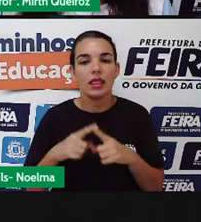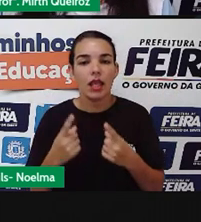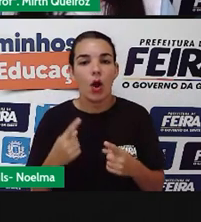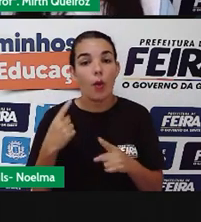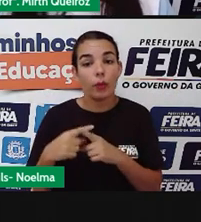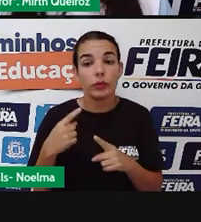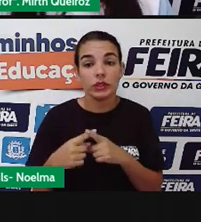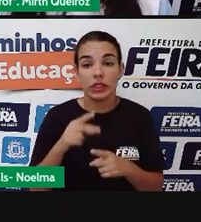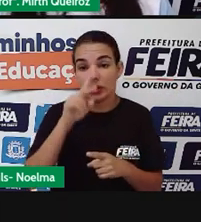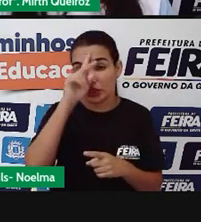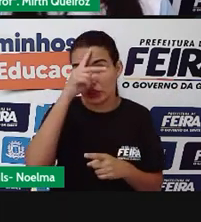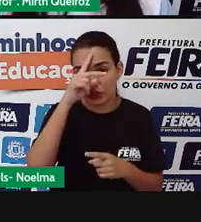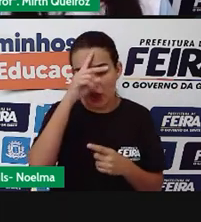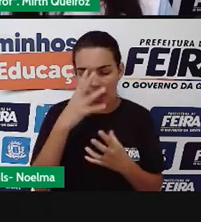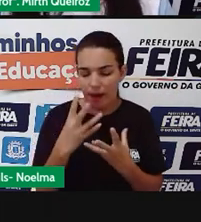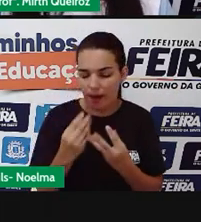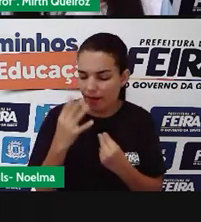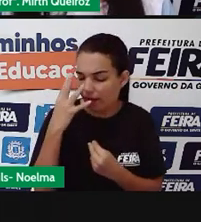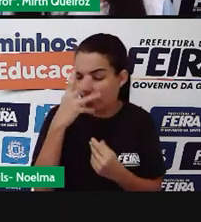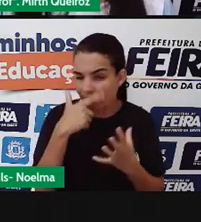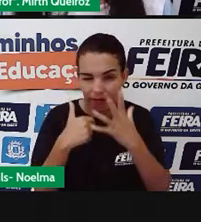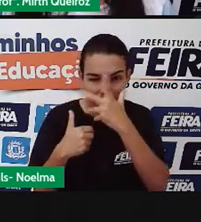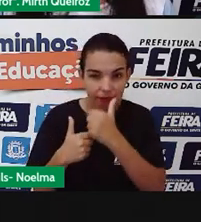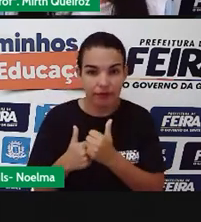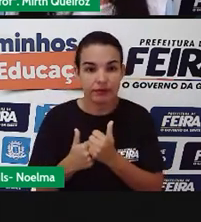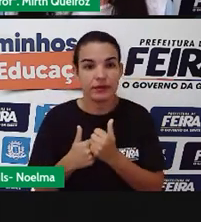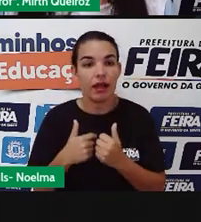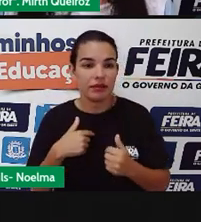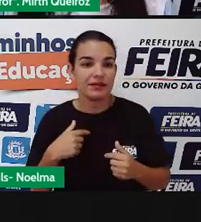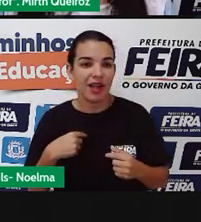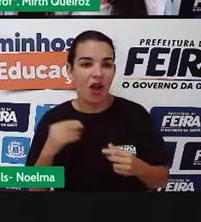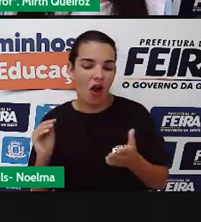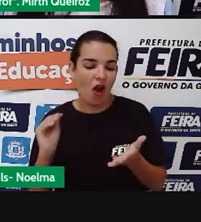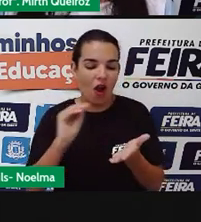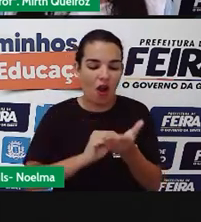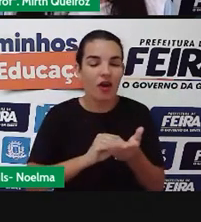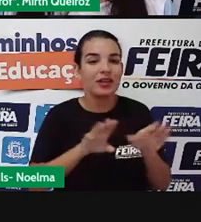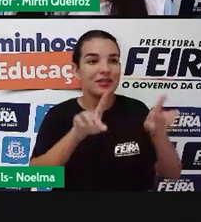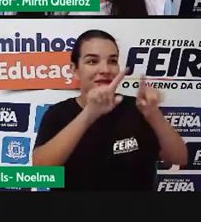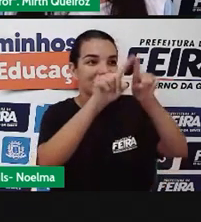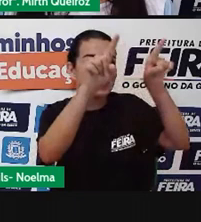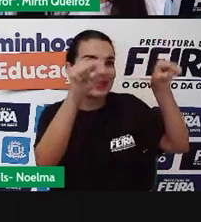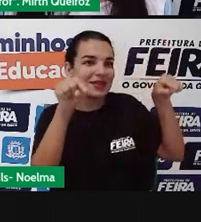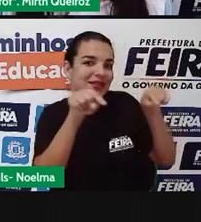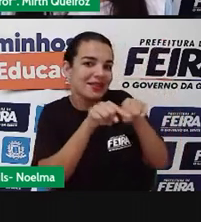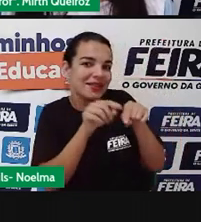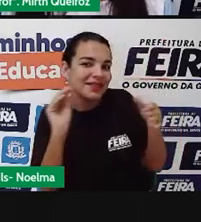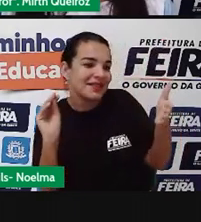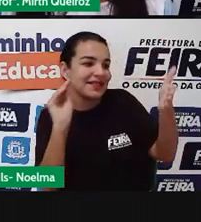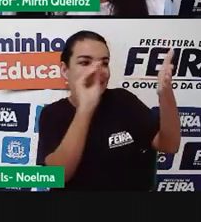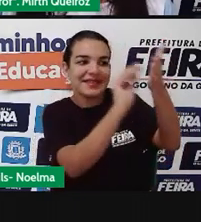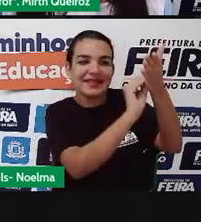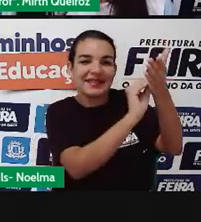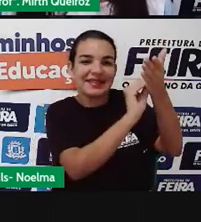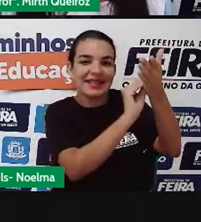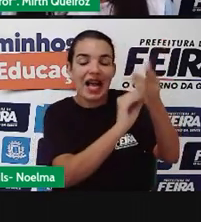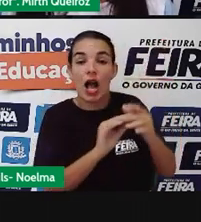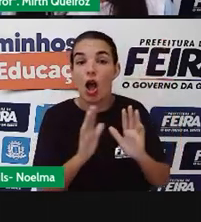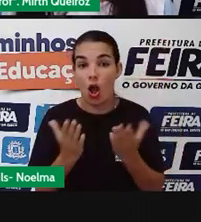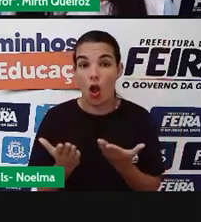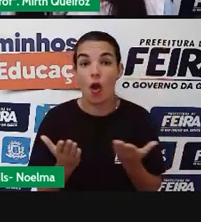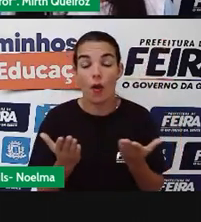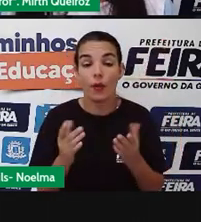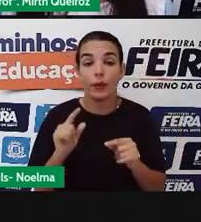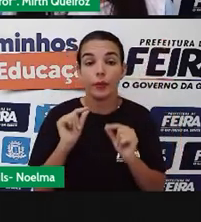ser uma história tão linda, eu colocaria ela para virar uma obra de arte. O Pequeno Príncipe é uma